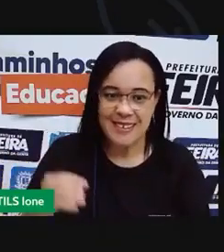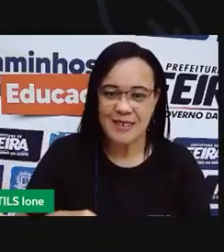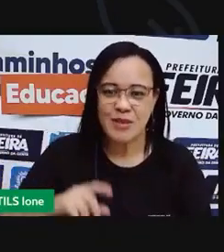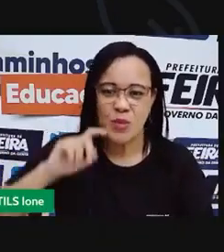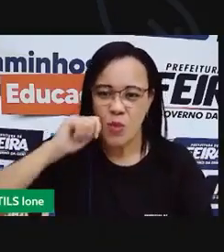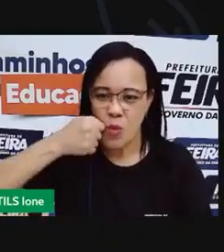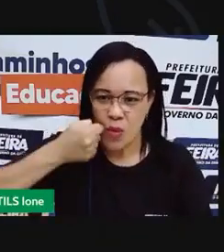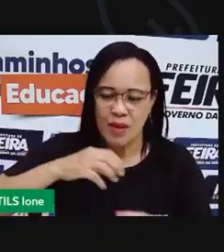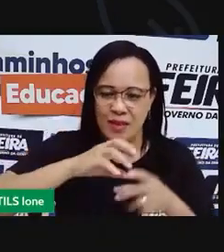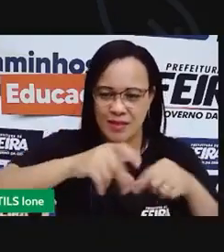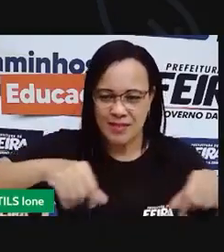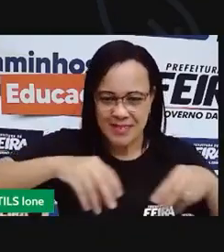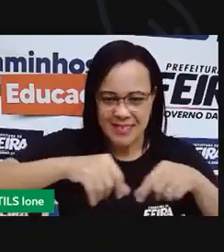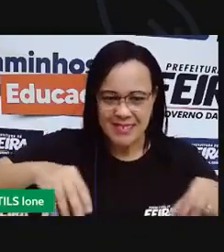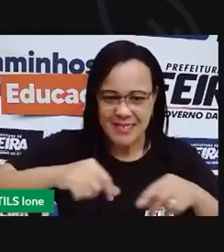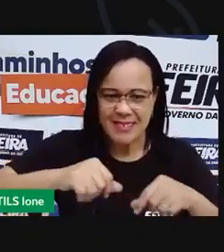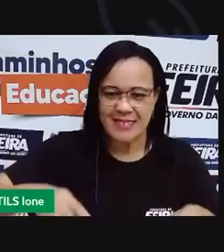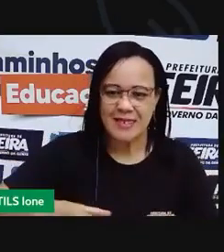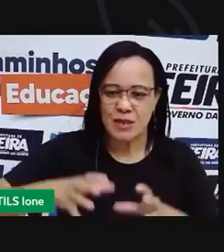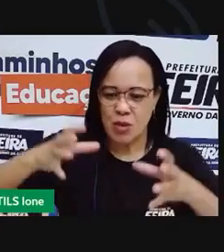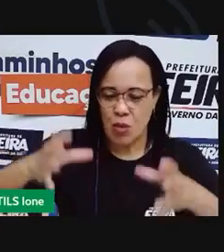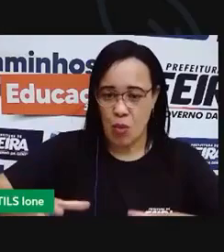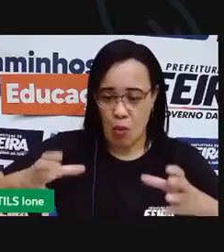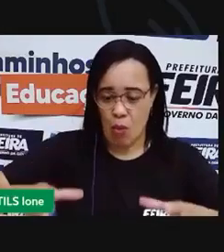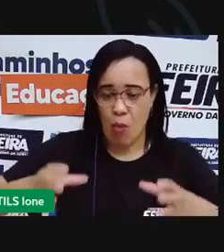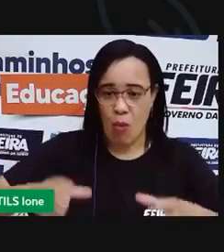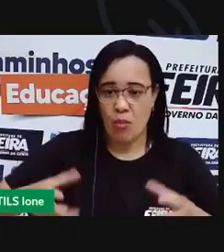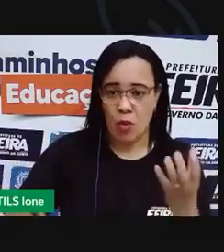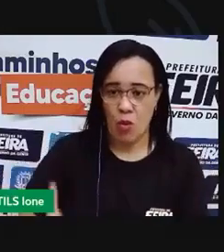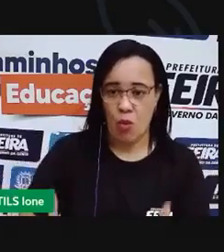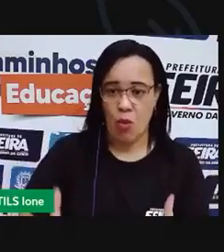O pão, a farinha, o caldeirão, salmão.